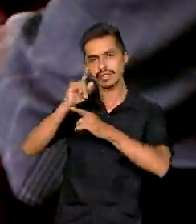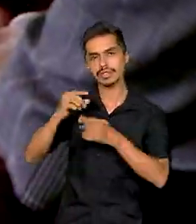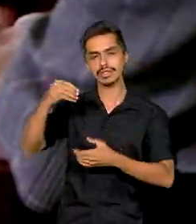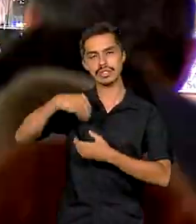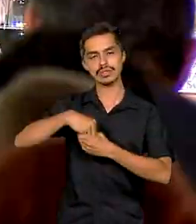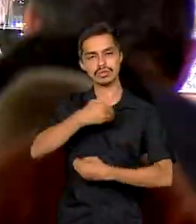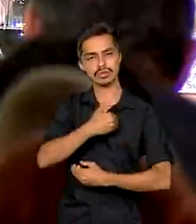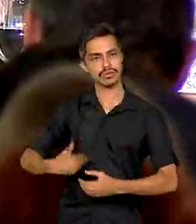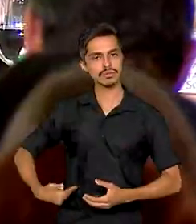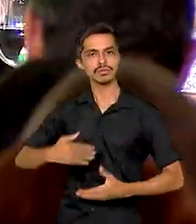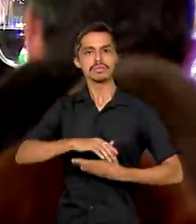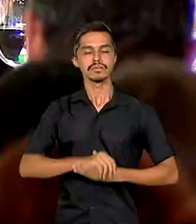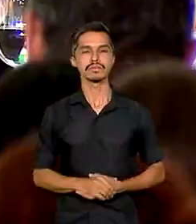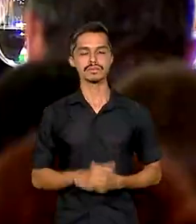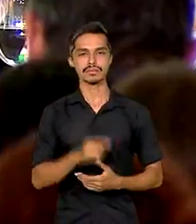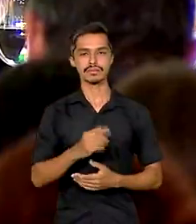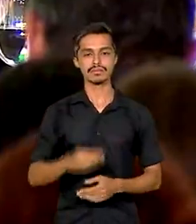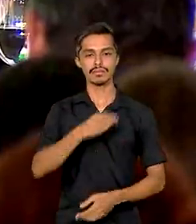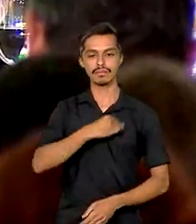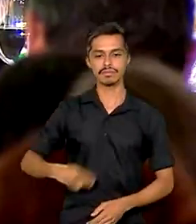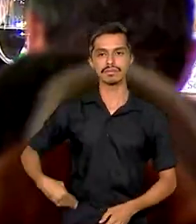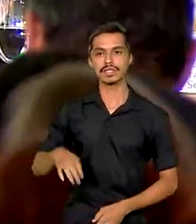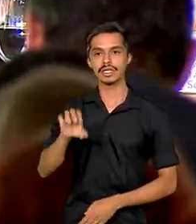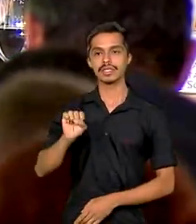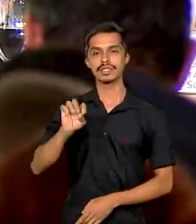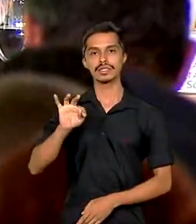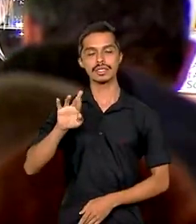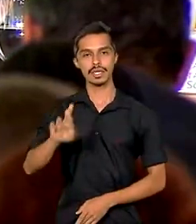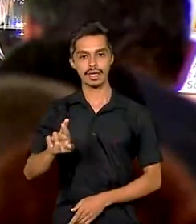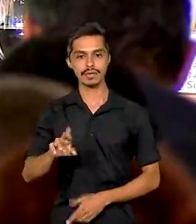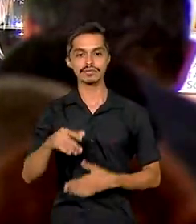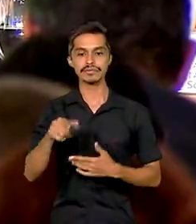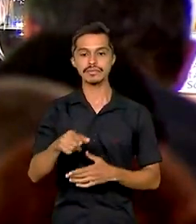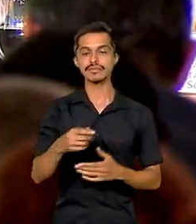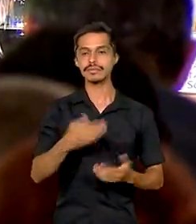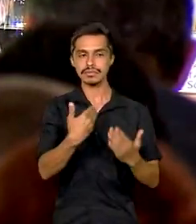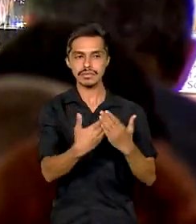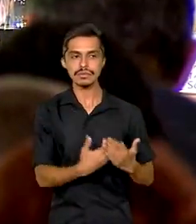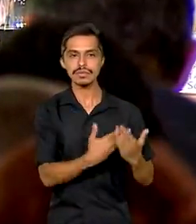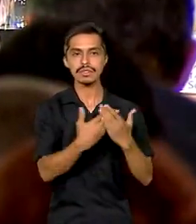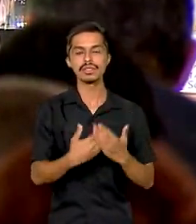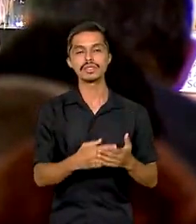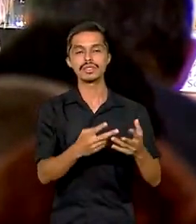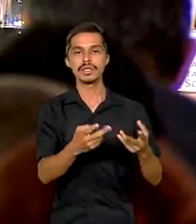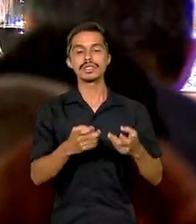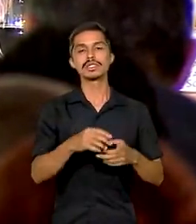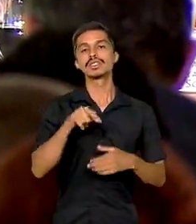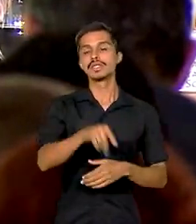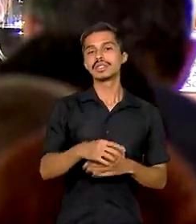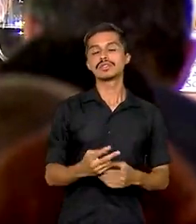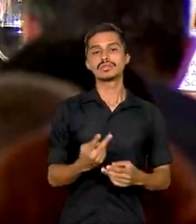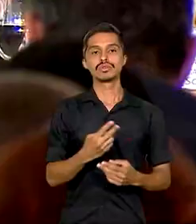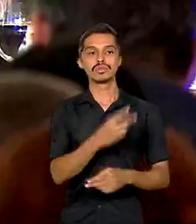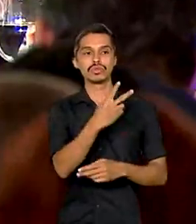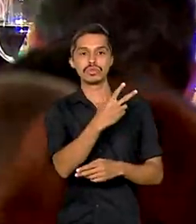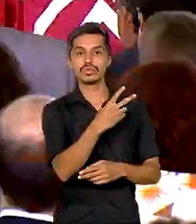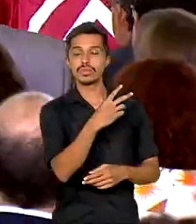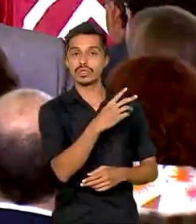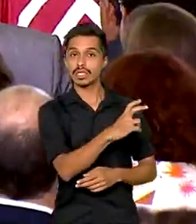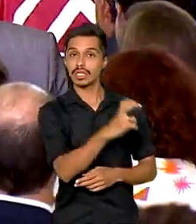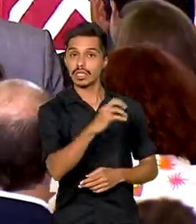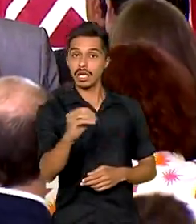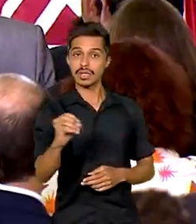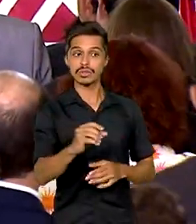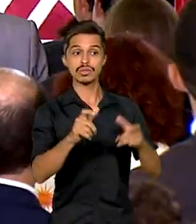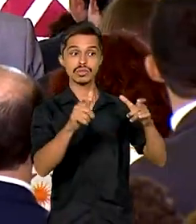Públicos. De acordo com a ministra Esther Dweck, os estudos incluem cerca de 500 imóveis em 200 municípios,